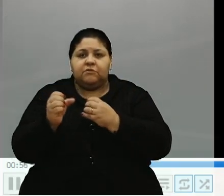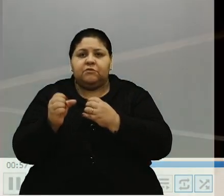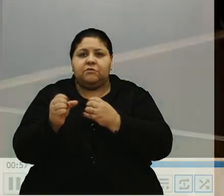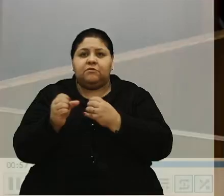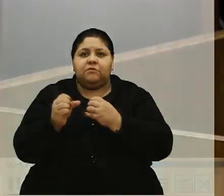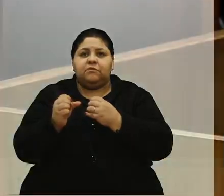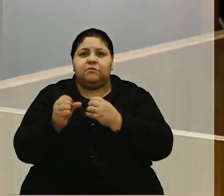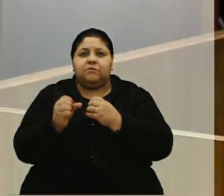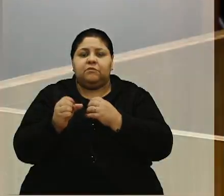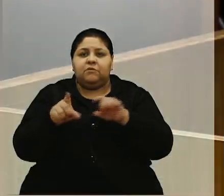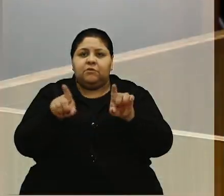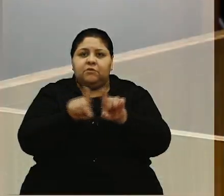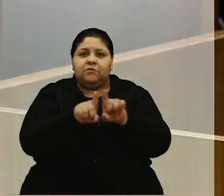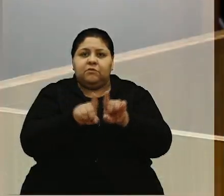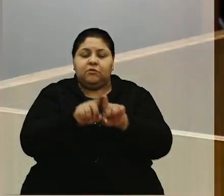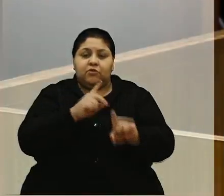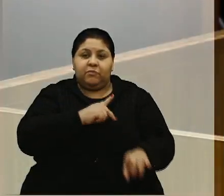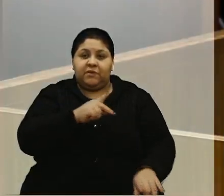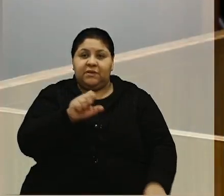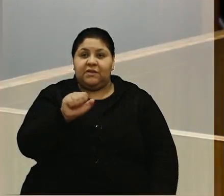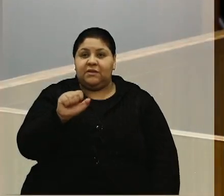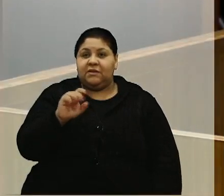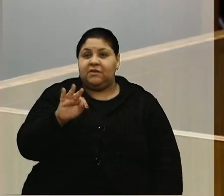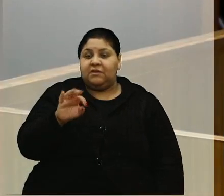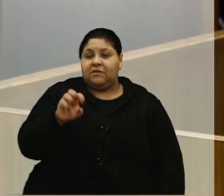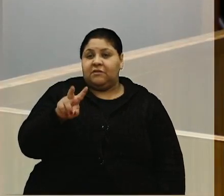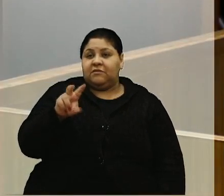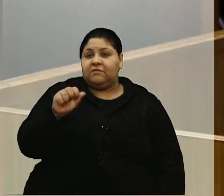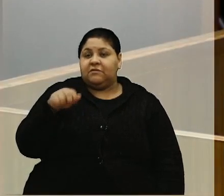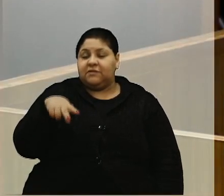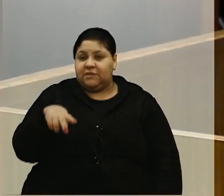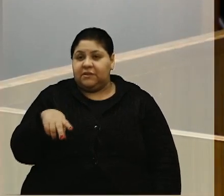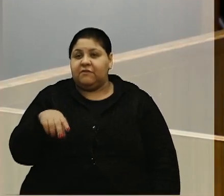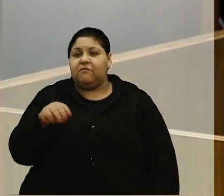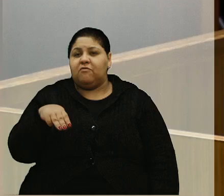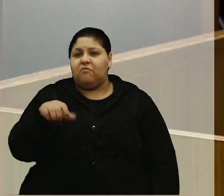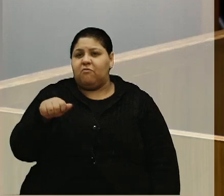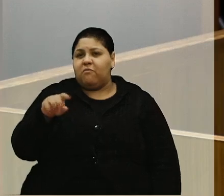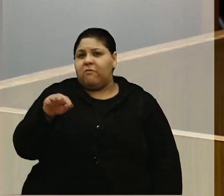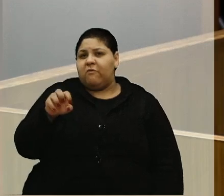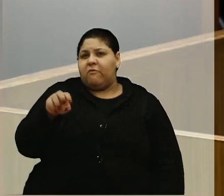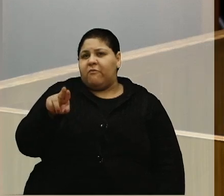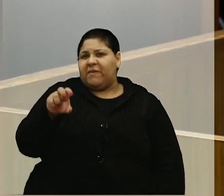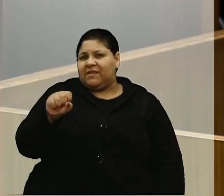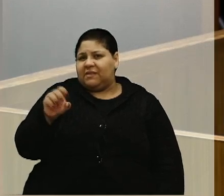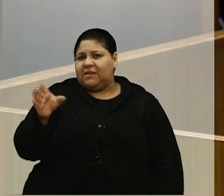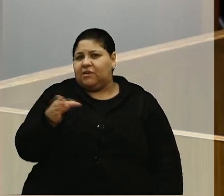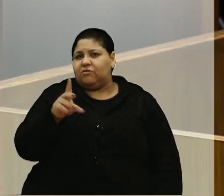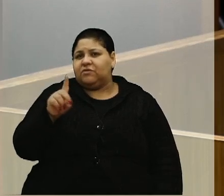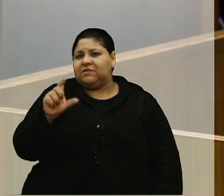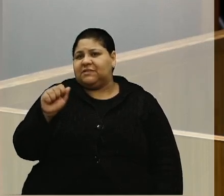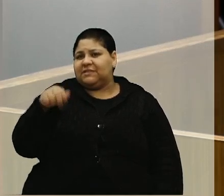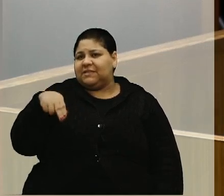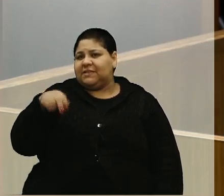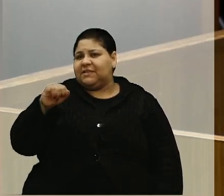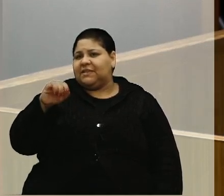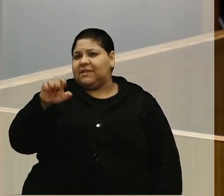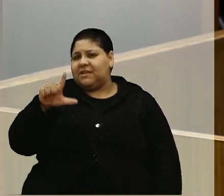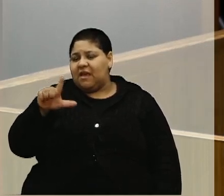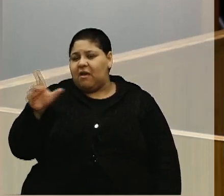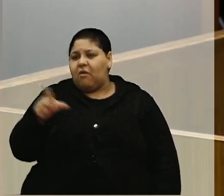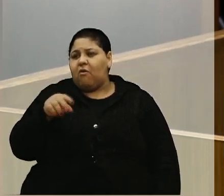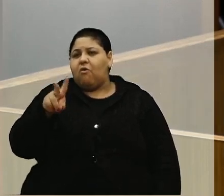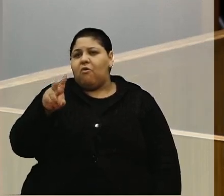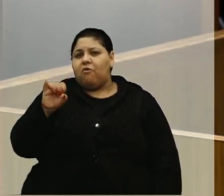através do seu presidente Estevam, também o Matheus, o Daniel, o Vinícius, o Pedrão, e